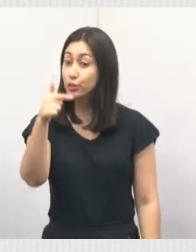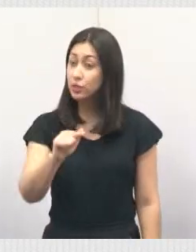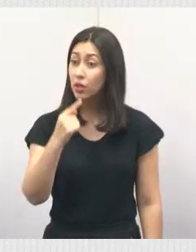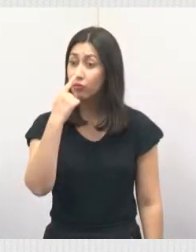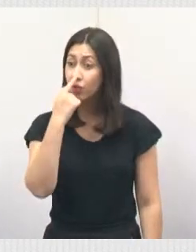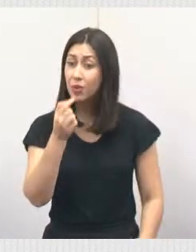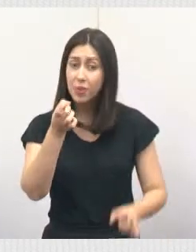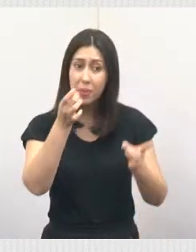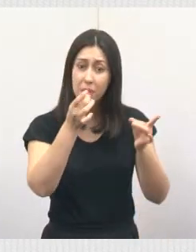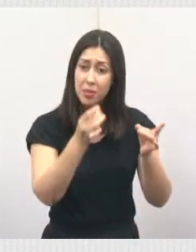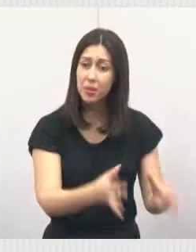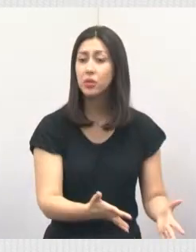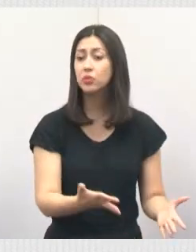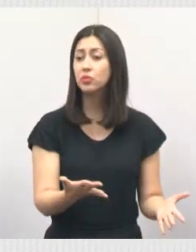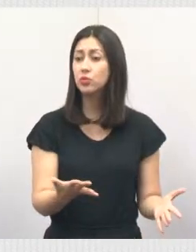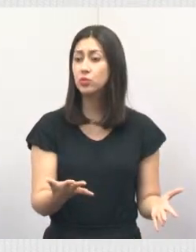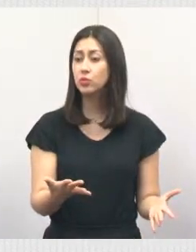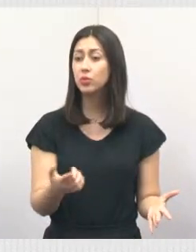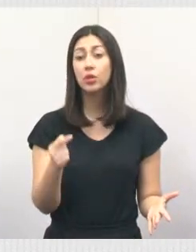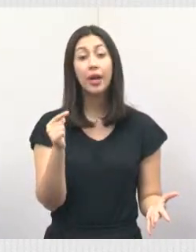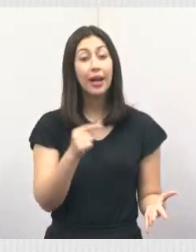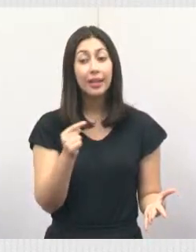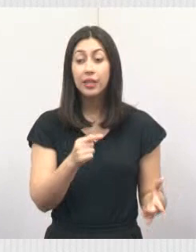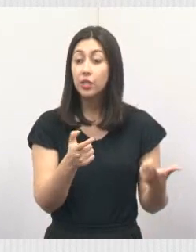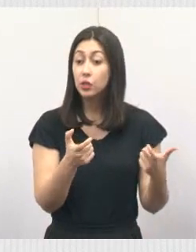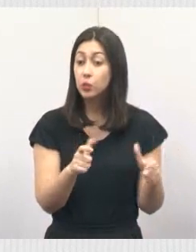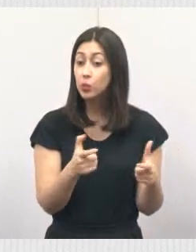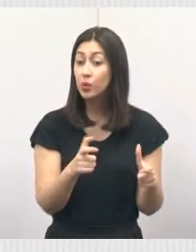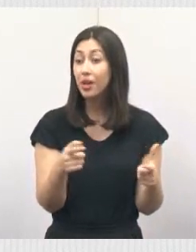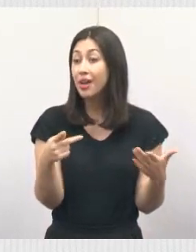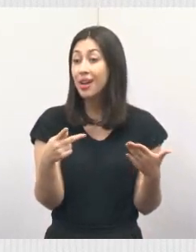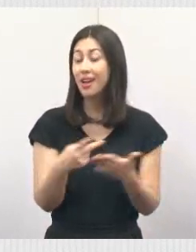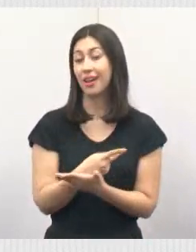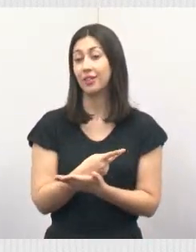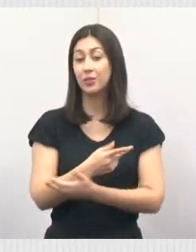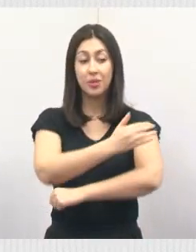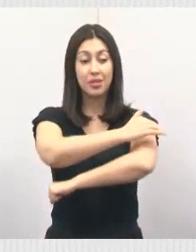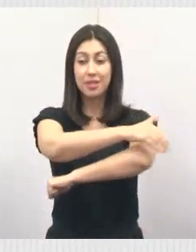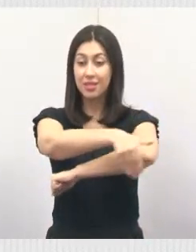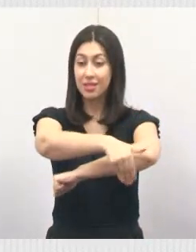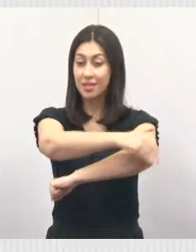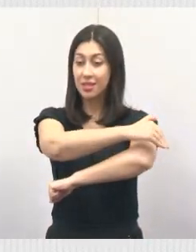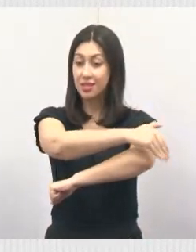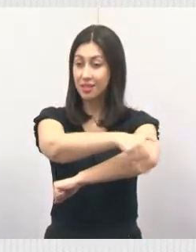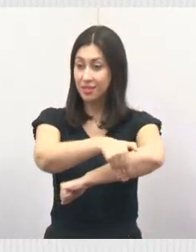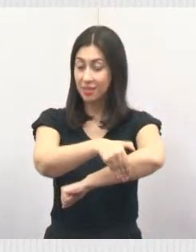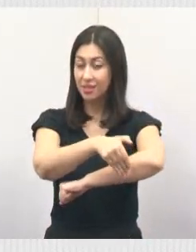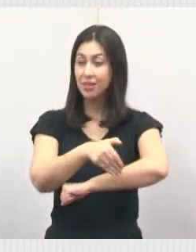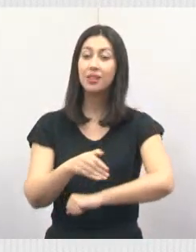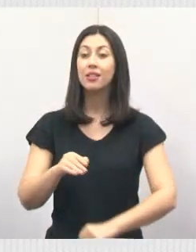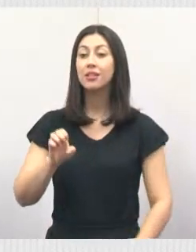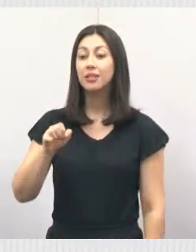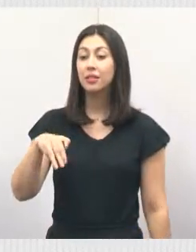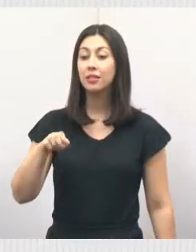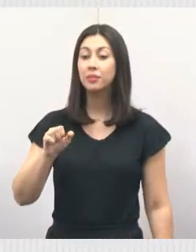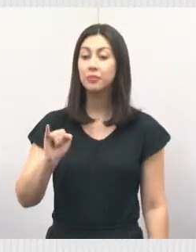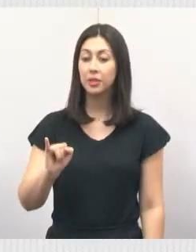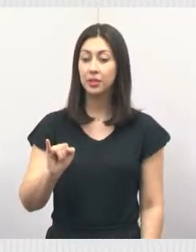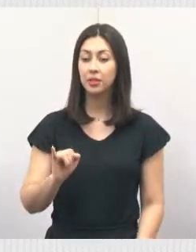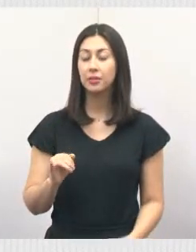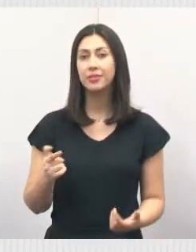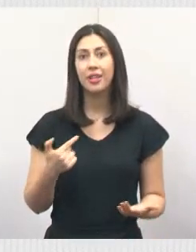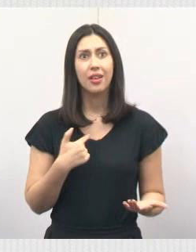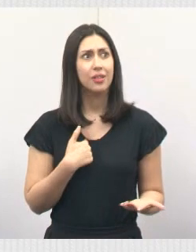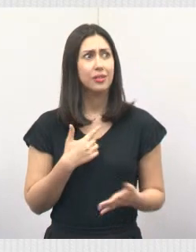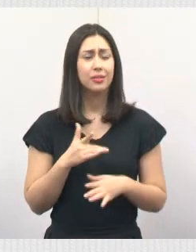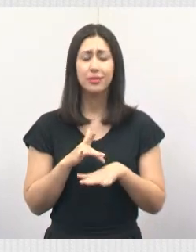colocou o lixo ali no poste, na esquina da EMEI. Eu